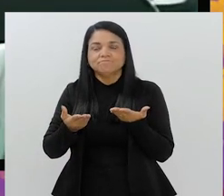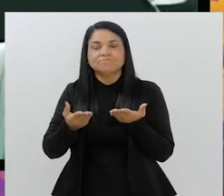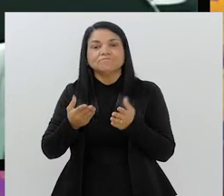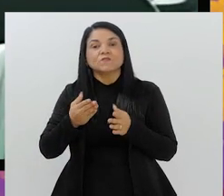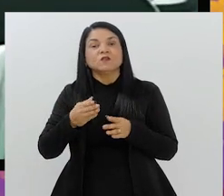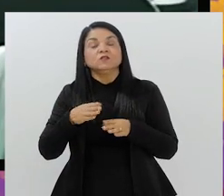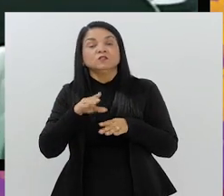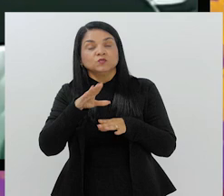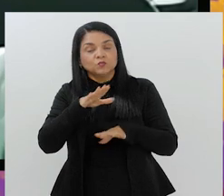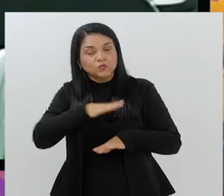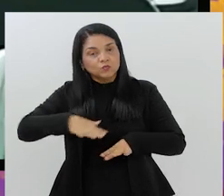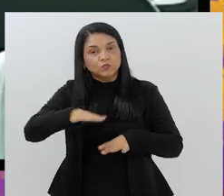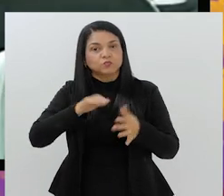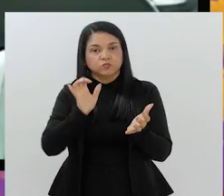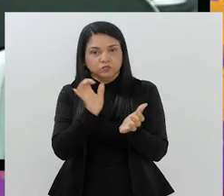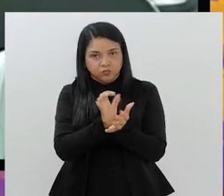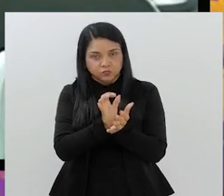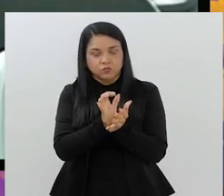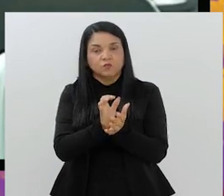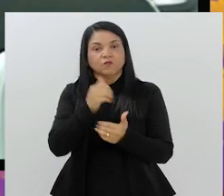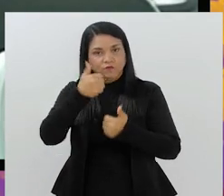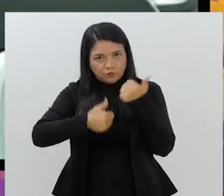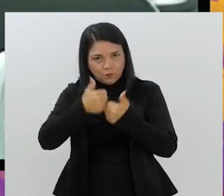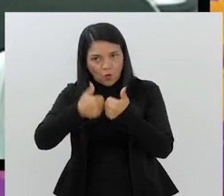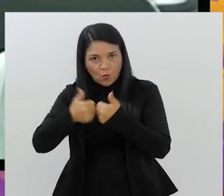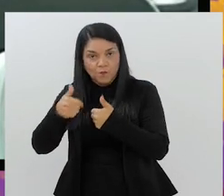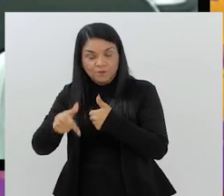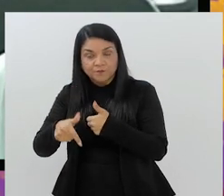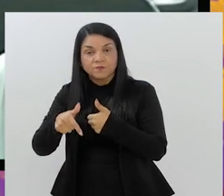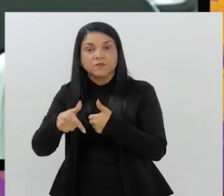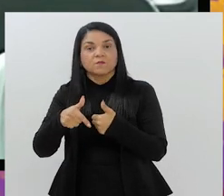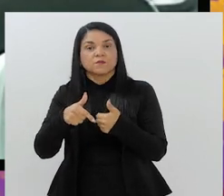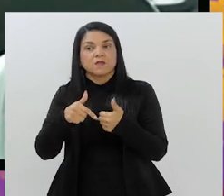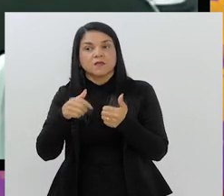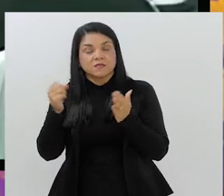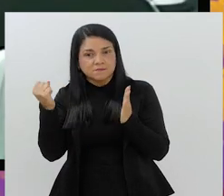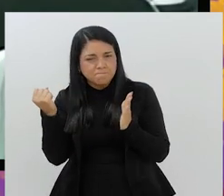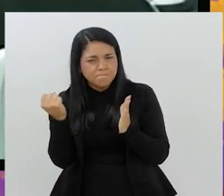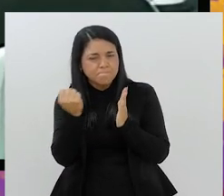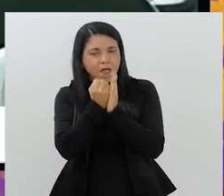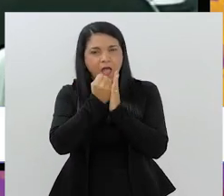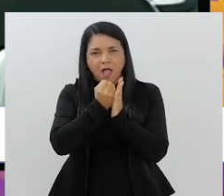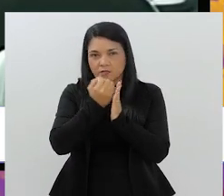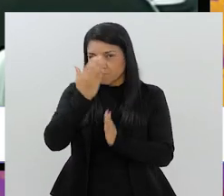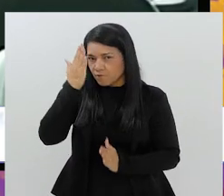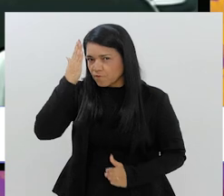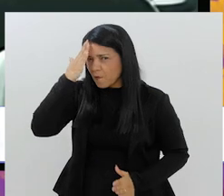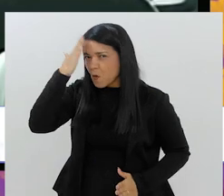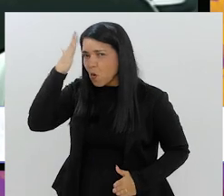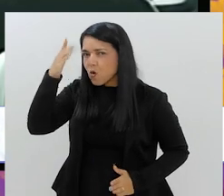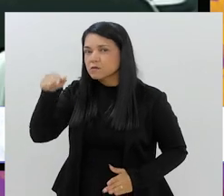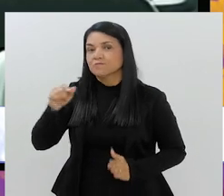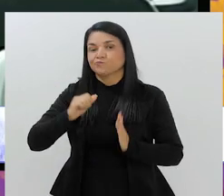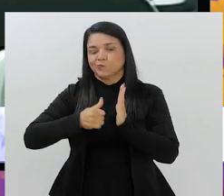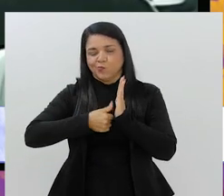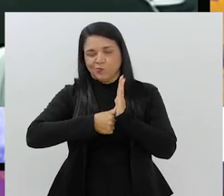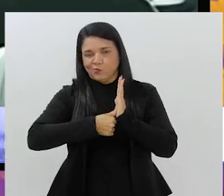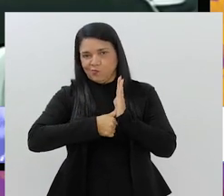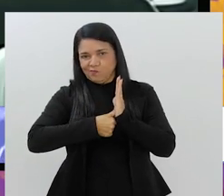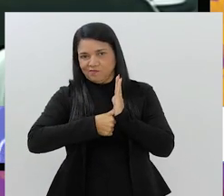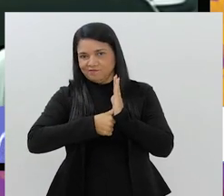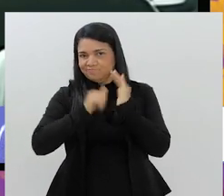Alguma perda significativa você tem dentro do ecossistema do futebol brasileiro com esse tipo de coisa. É porque as marcas mais poderosas